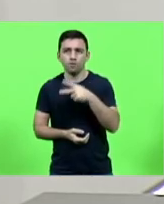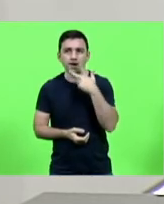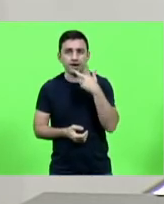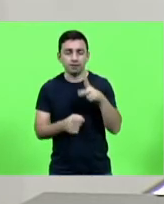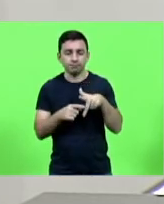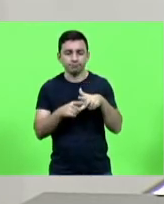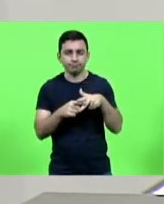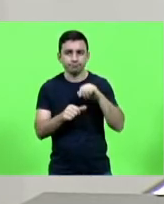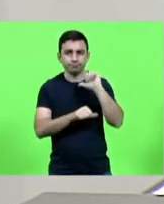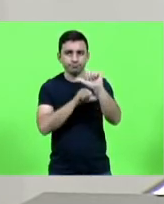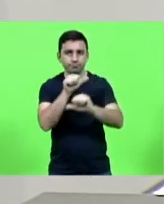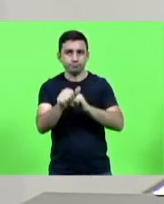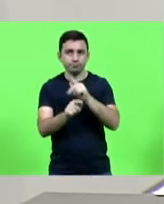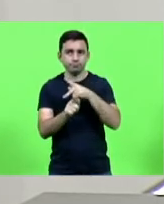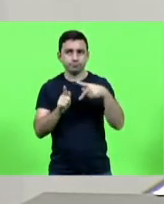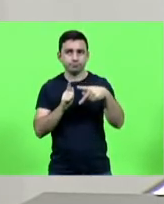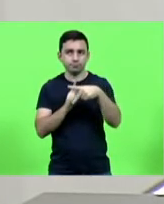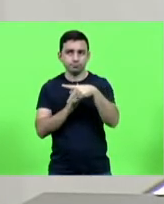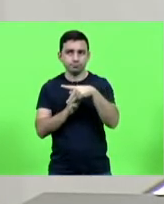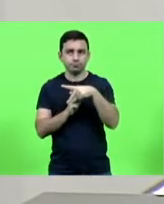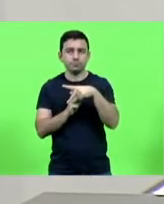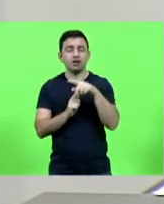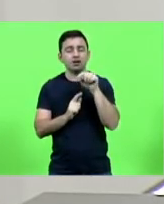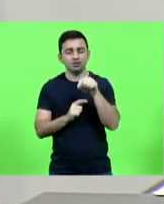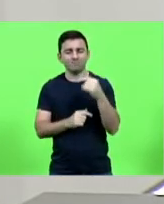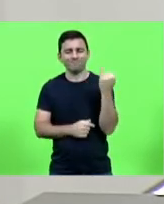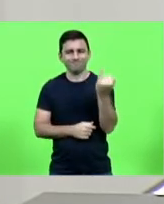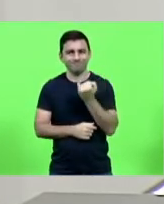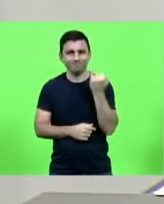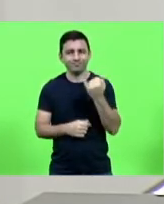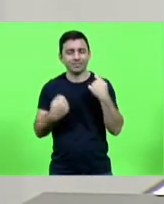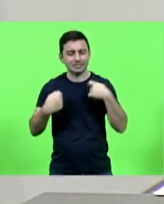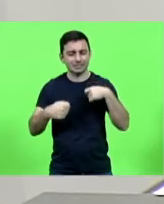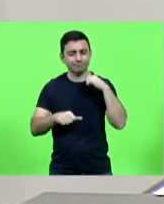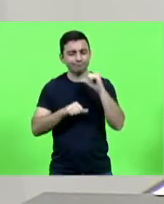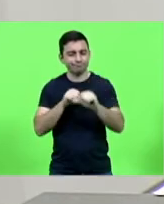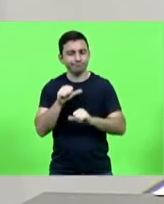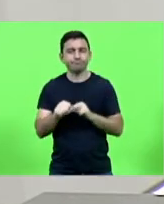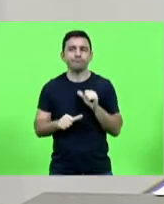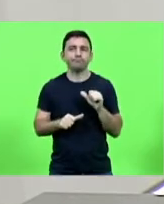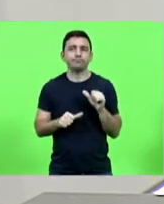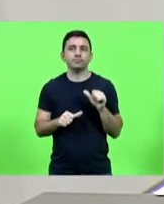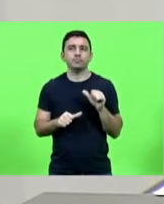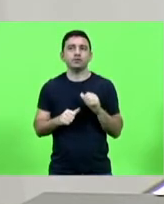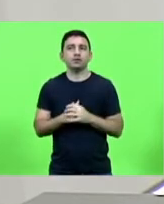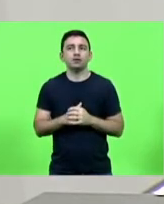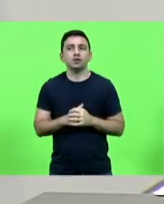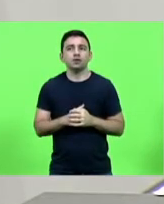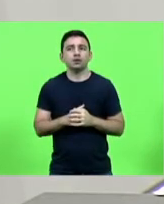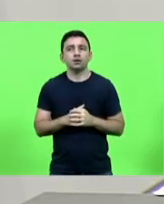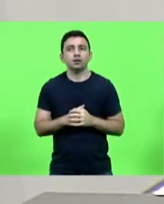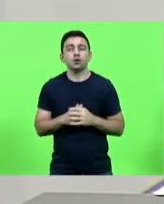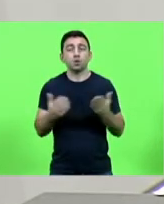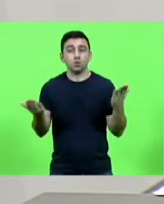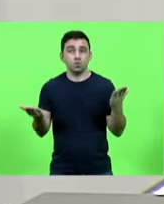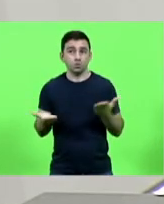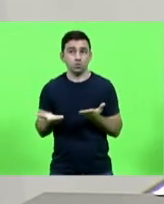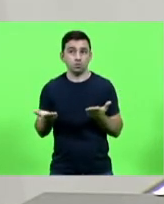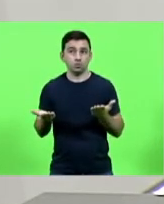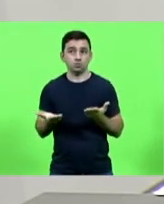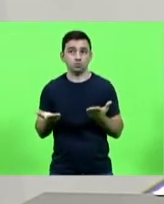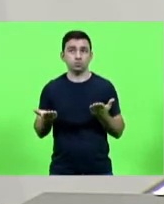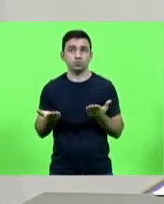Previdência uma reforma que é necessária que é importante hoje sai do